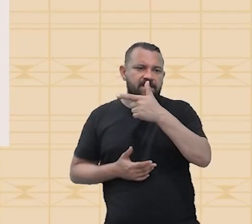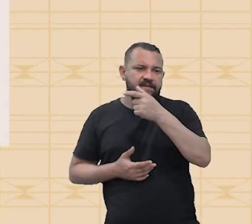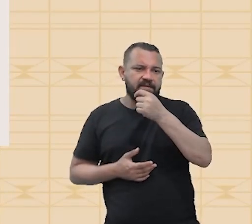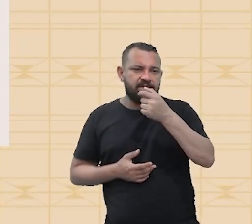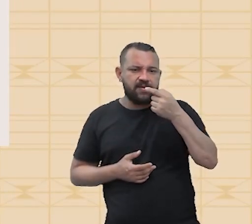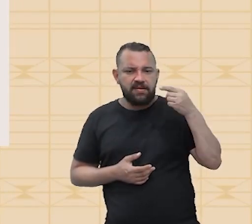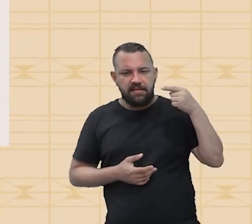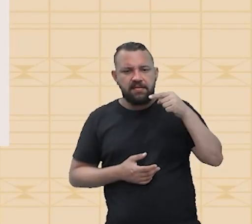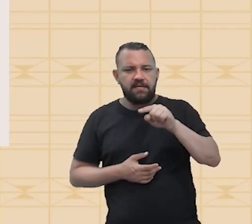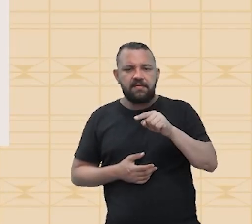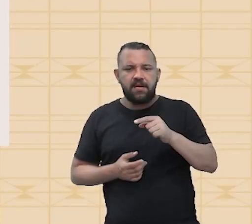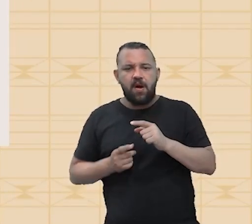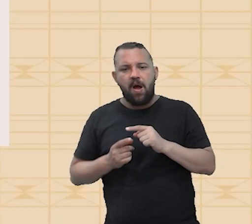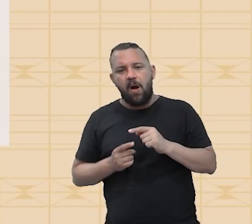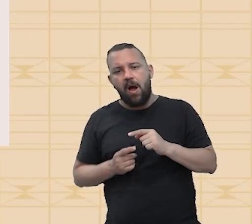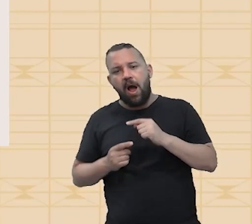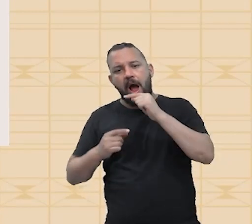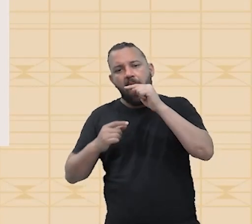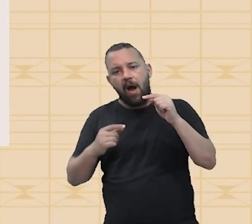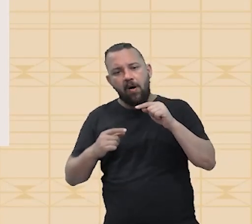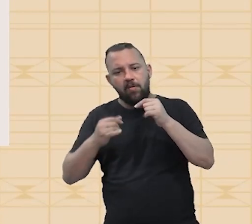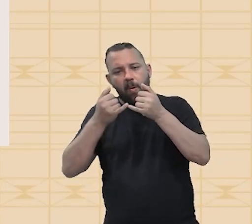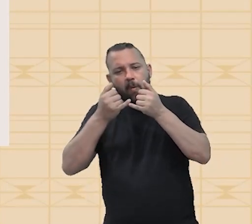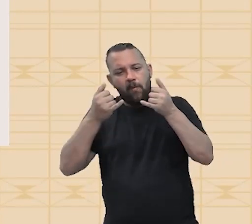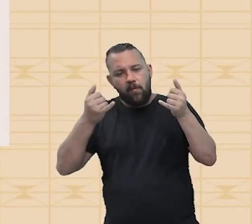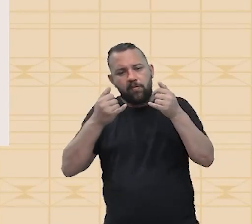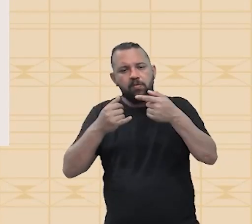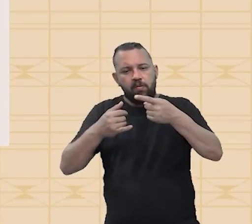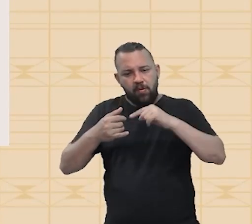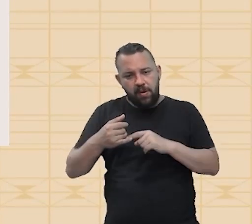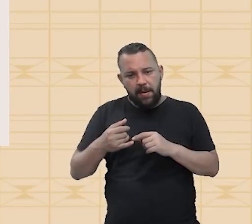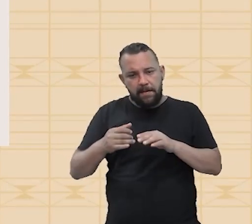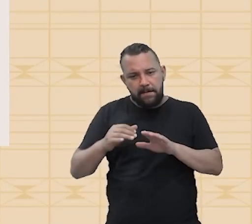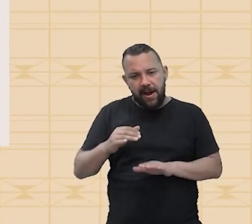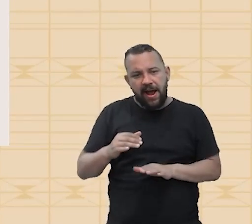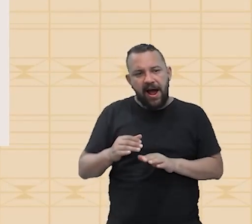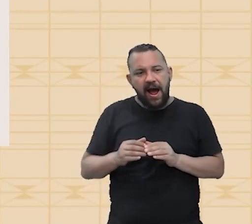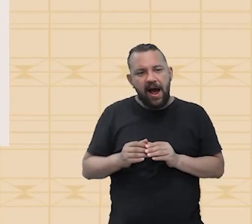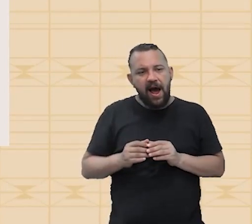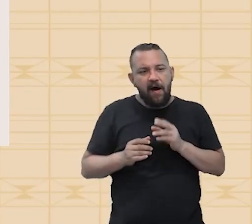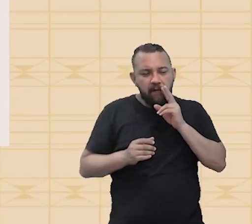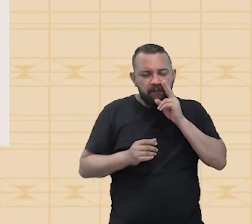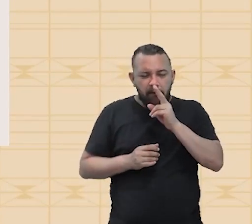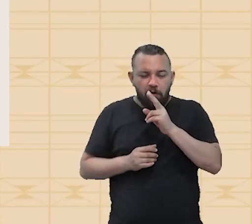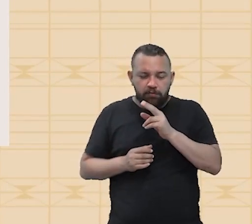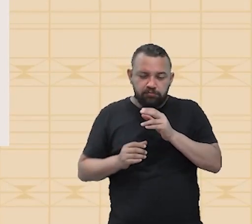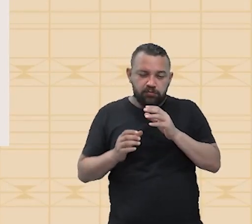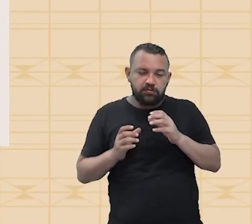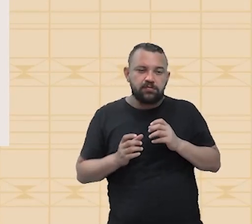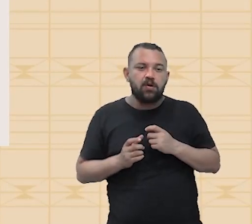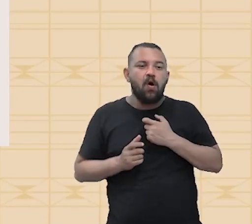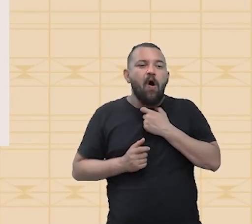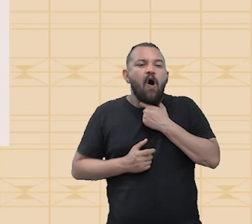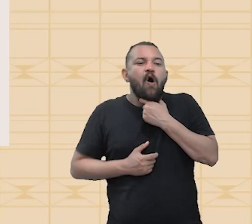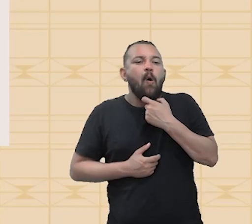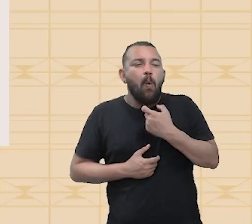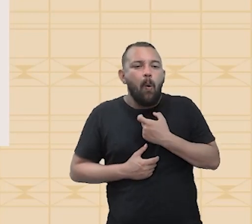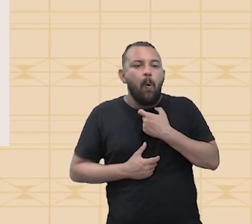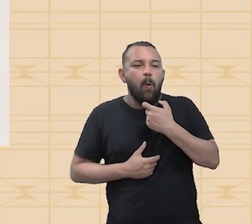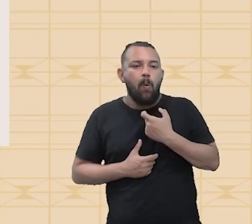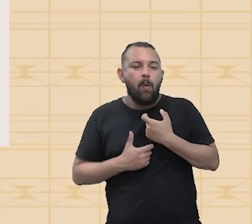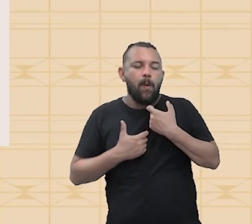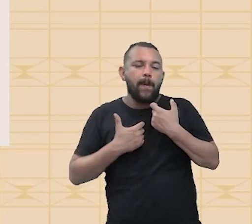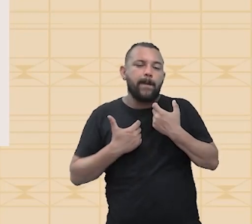alto e baixo. Alto sendo um som agudo e baixo, um som grave. Lembrando que um som agudo é um som de